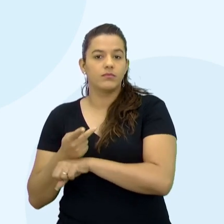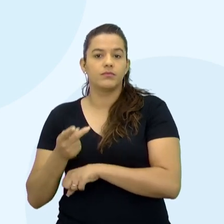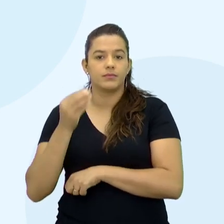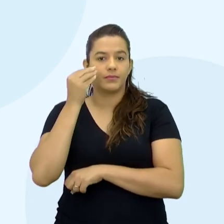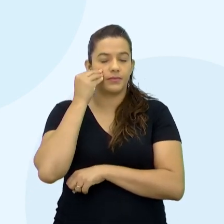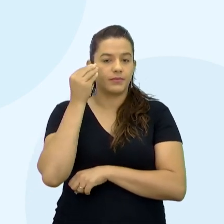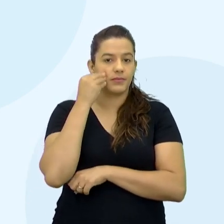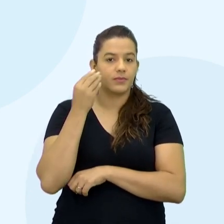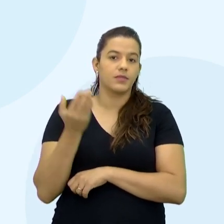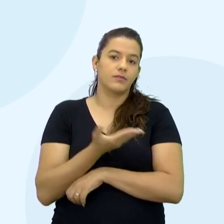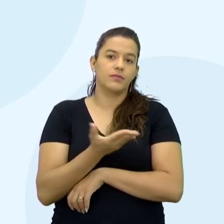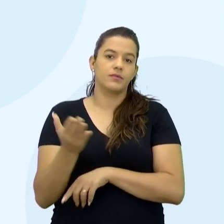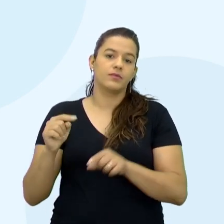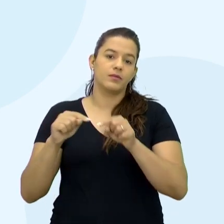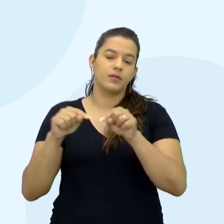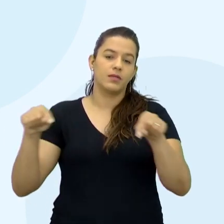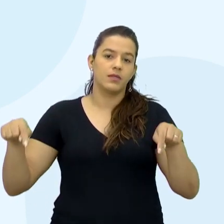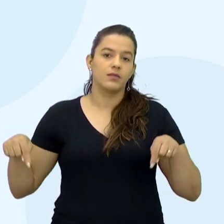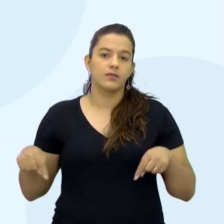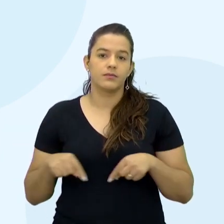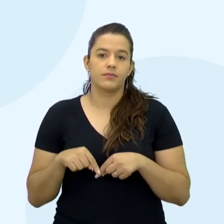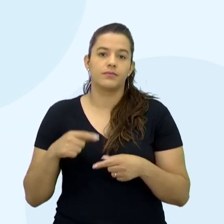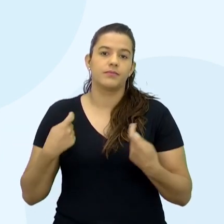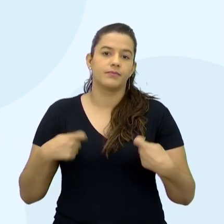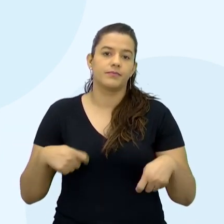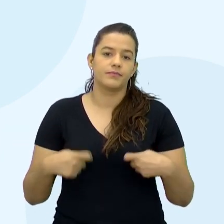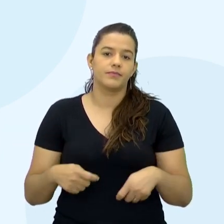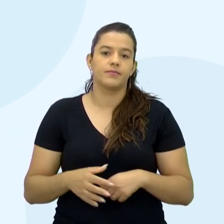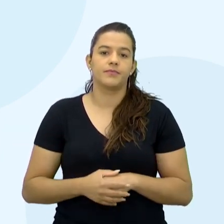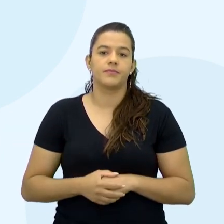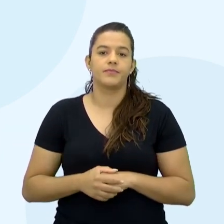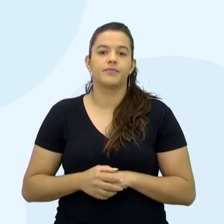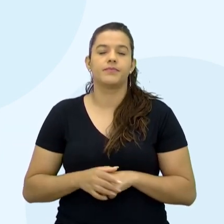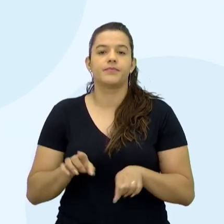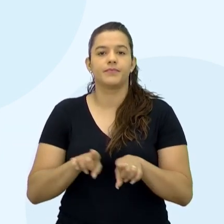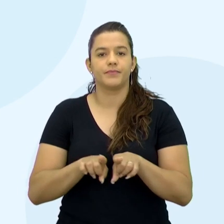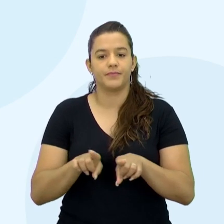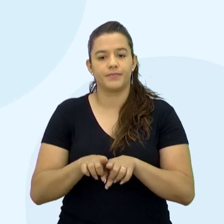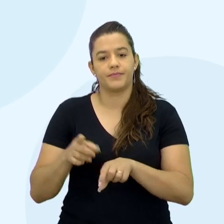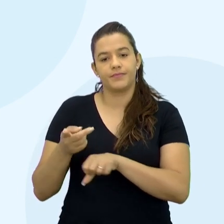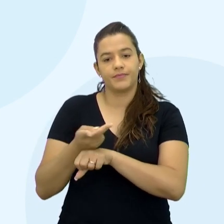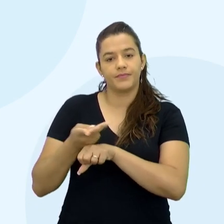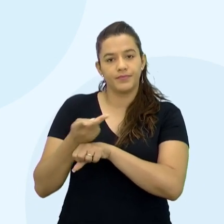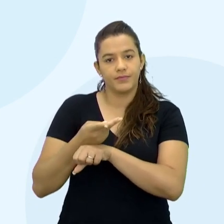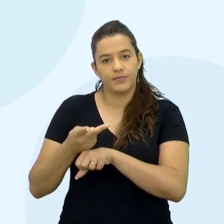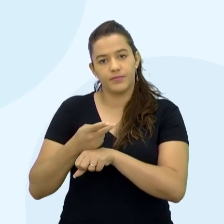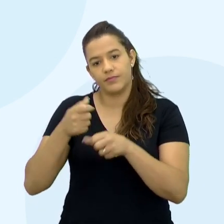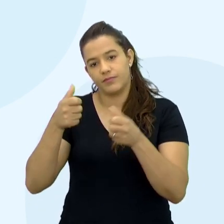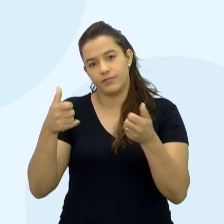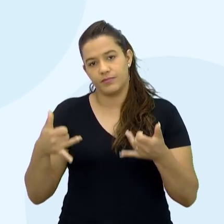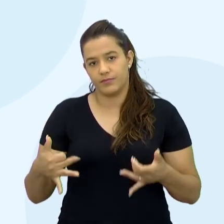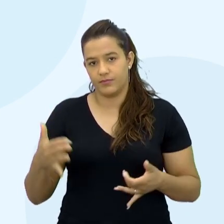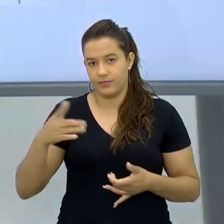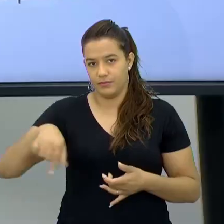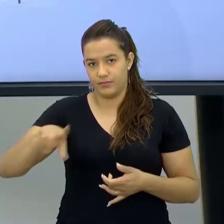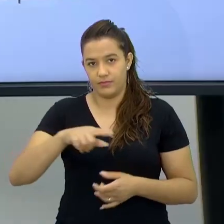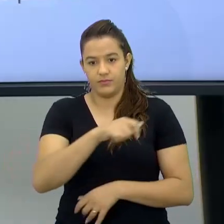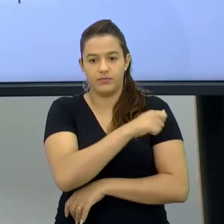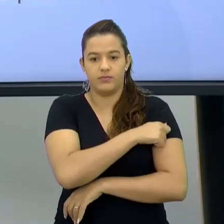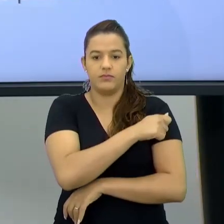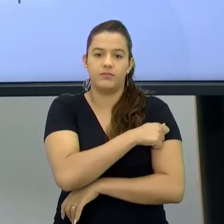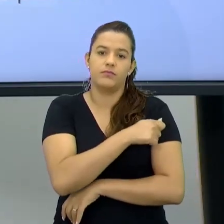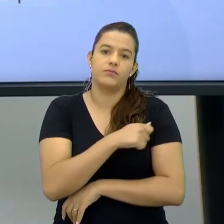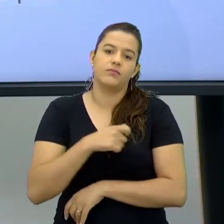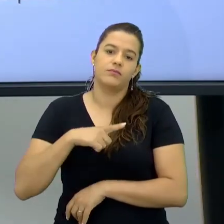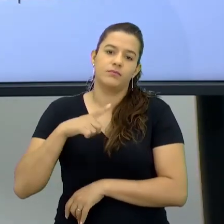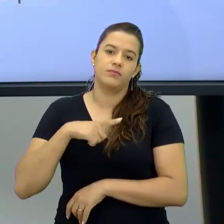nem é o professor de sala É, porque esse trabalho É investigação científica É protagonismo É como se os alunos fossem o professor E o professor ele